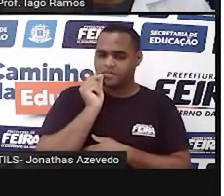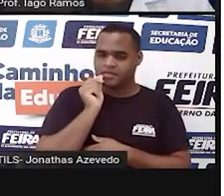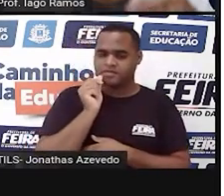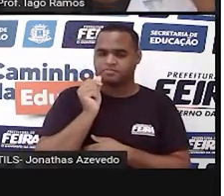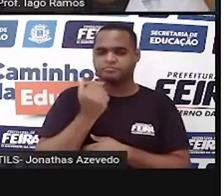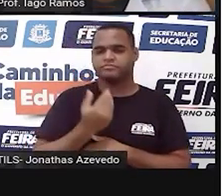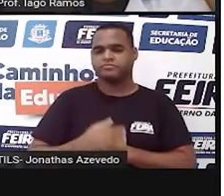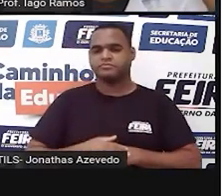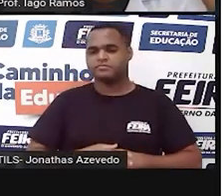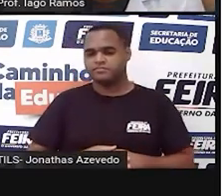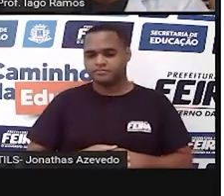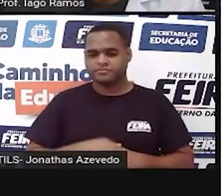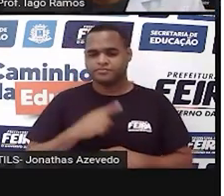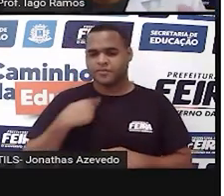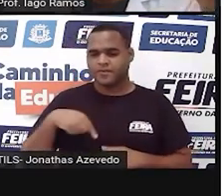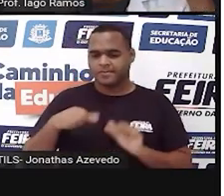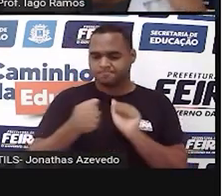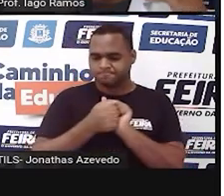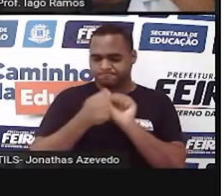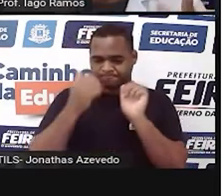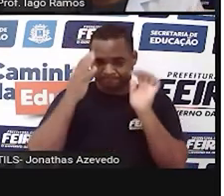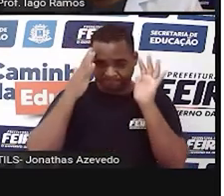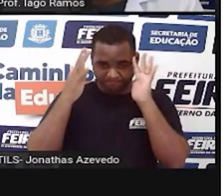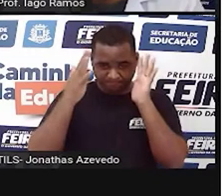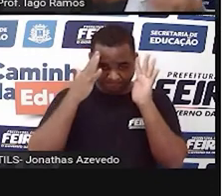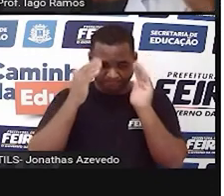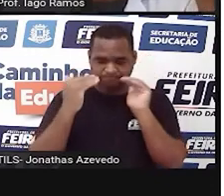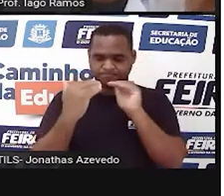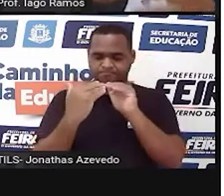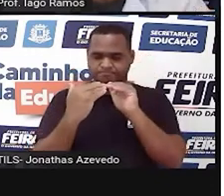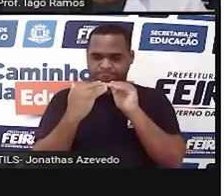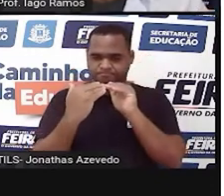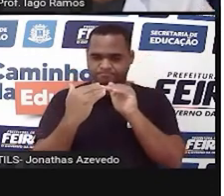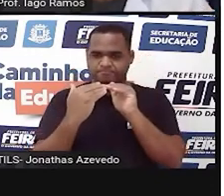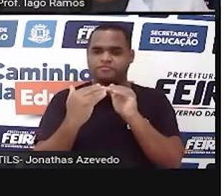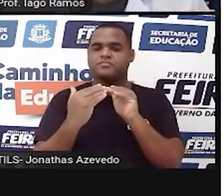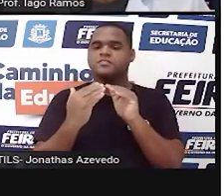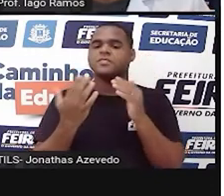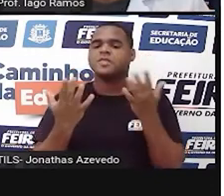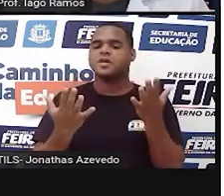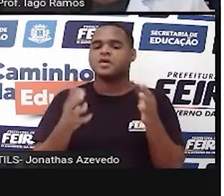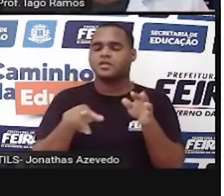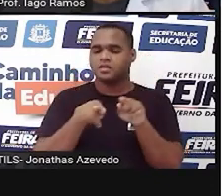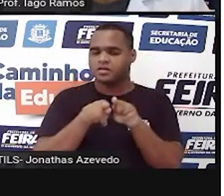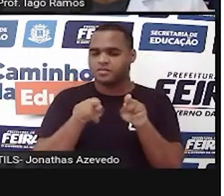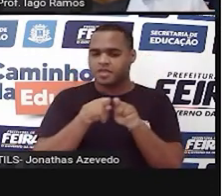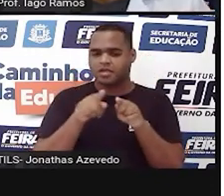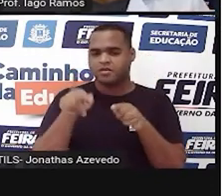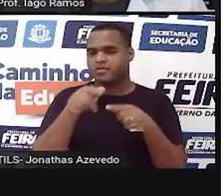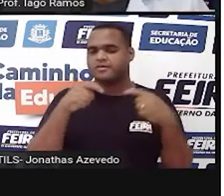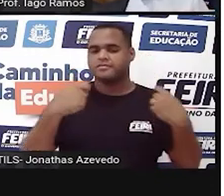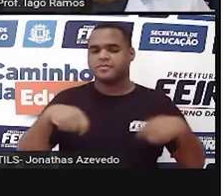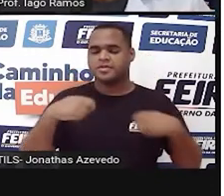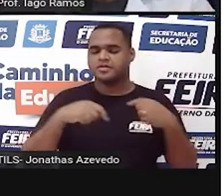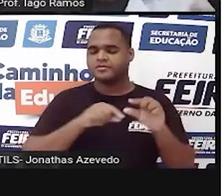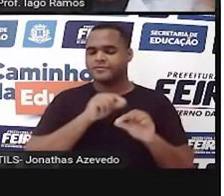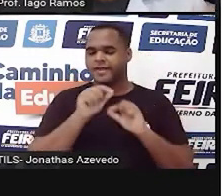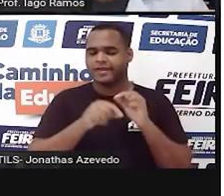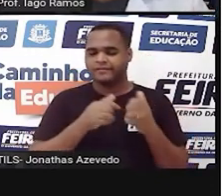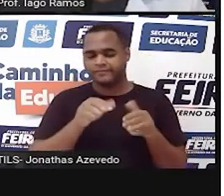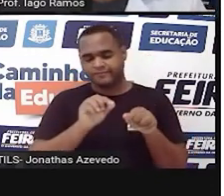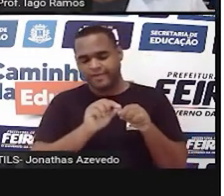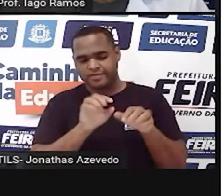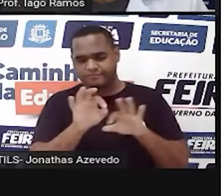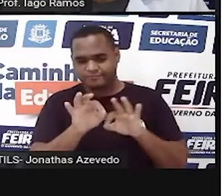tá? Porque a gente vai pensar junto, eu aqui, você aí, mas também a gente vai precisar fazer, né? Um